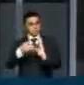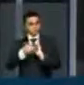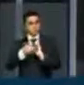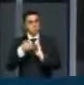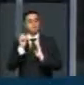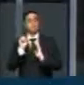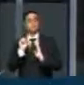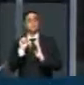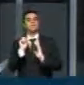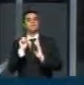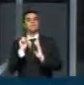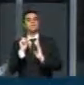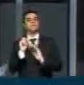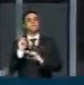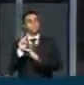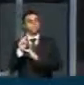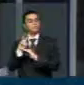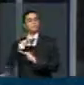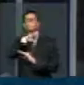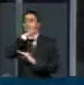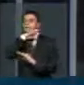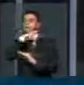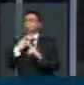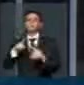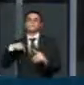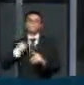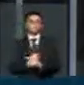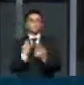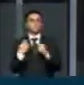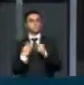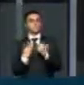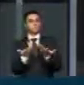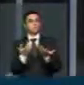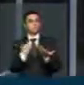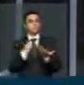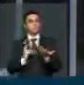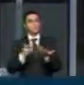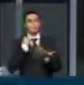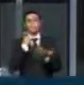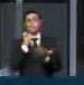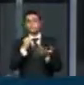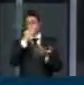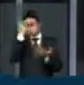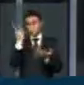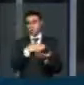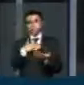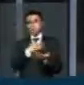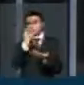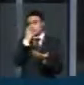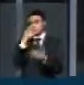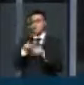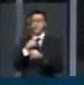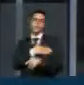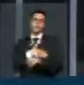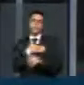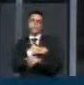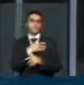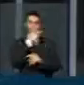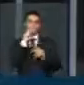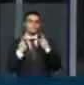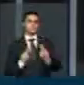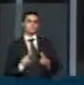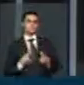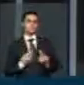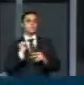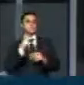a defesa dos animais. Nós precisamos. Eu sempre digo que quem gosta de cachorro gosta de gente. Quem gosta de gato gosta